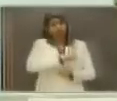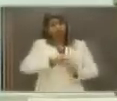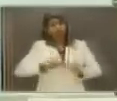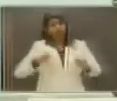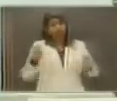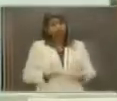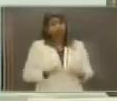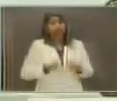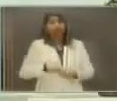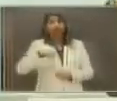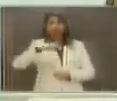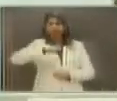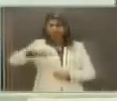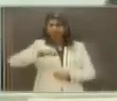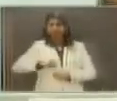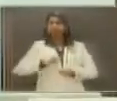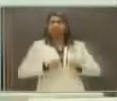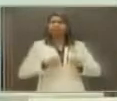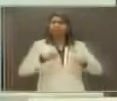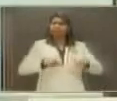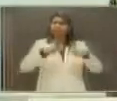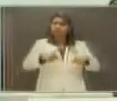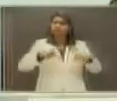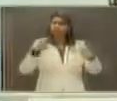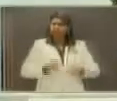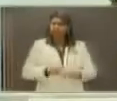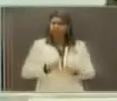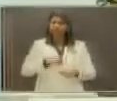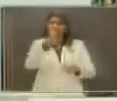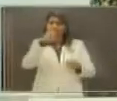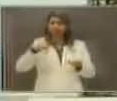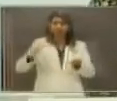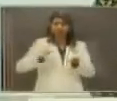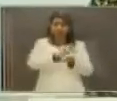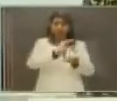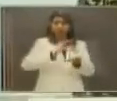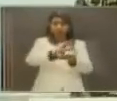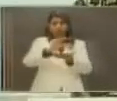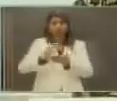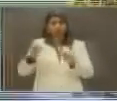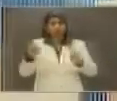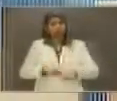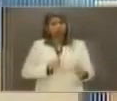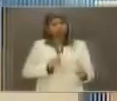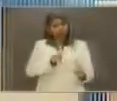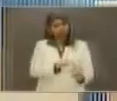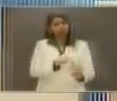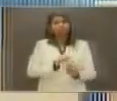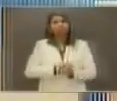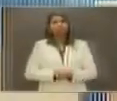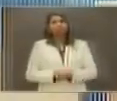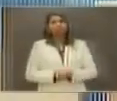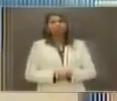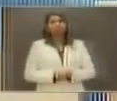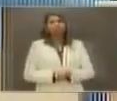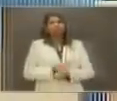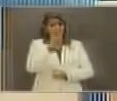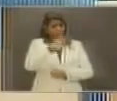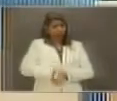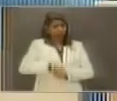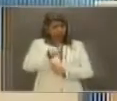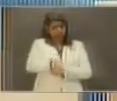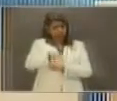defendendo e lutando para que recursos sejam destinados para essa área. Ok. Faremos mais, então, um sorteio